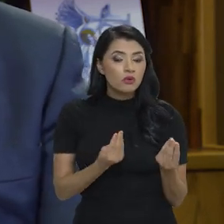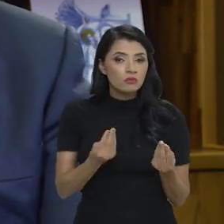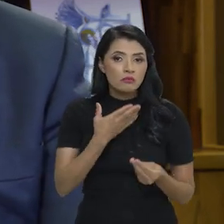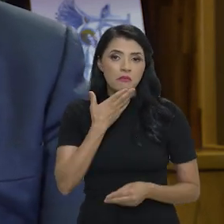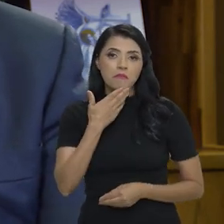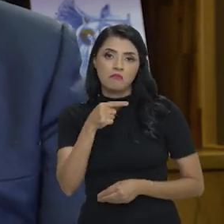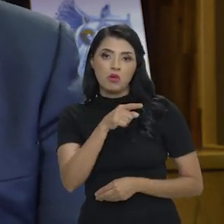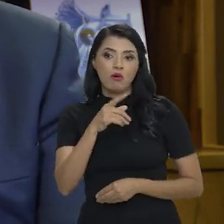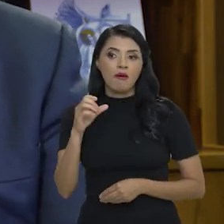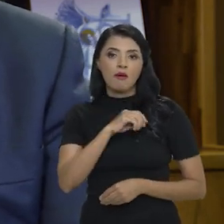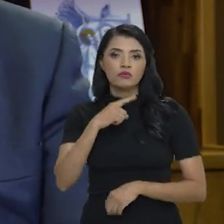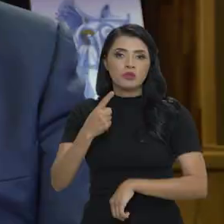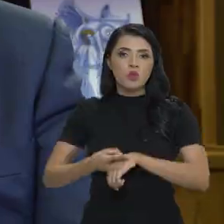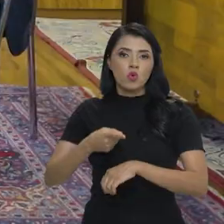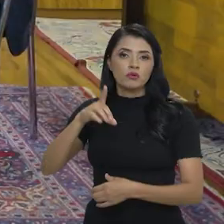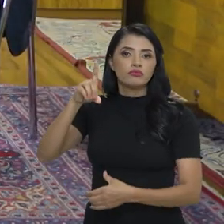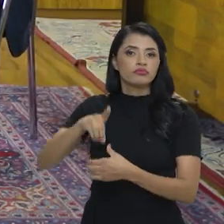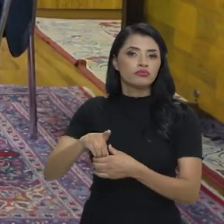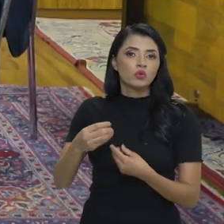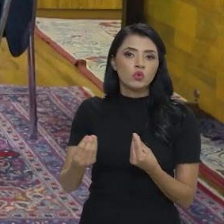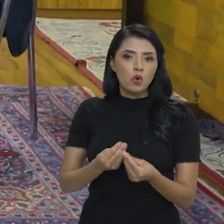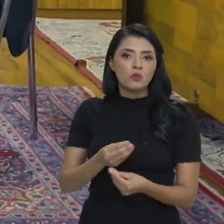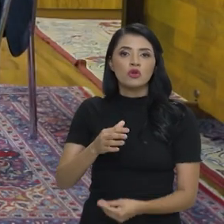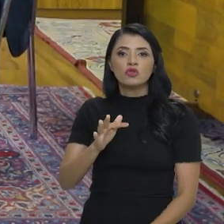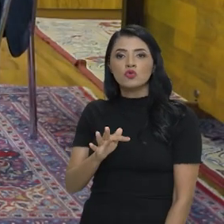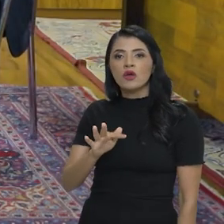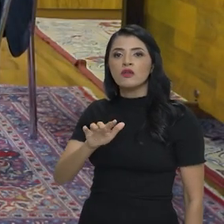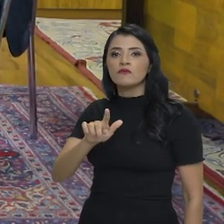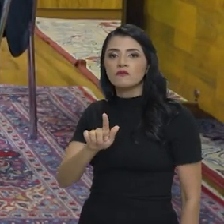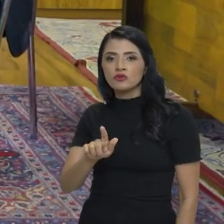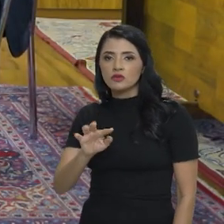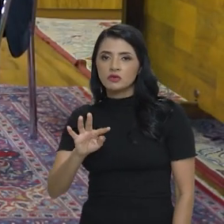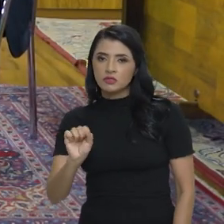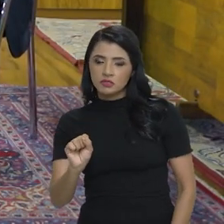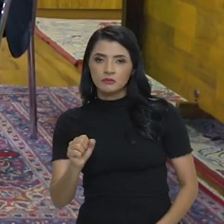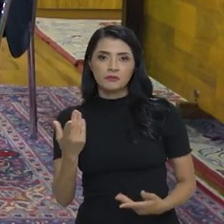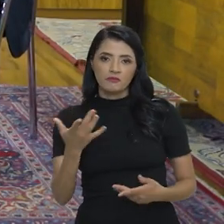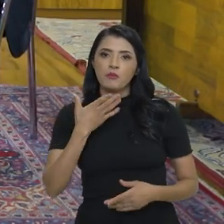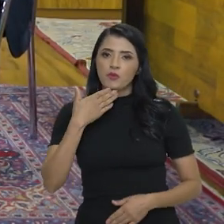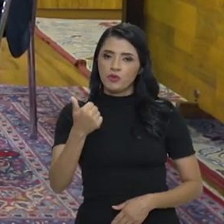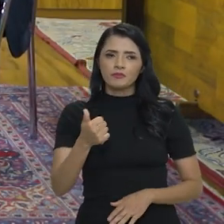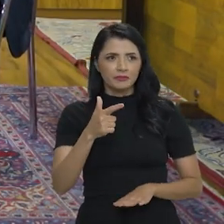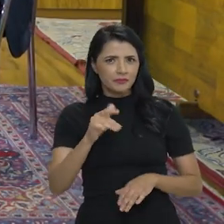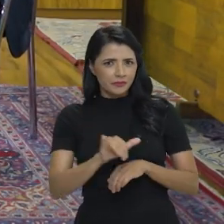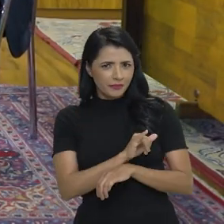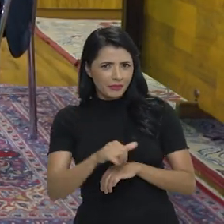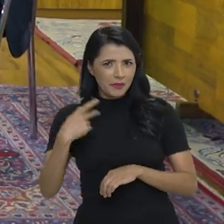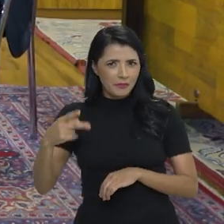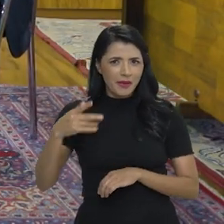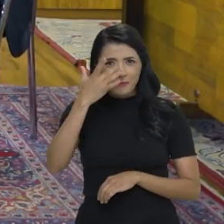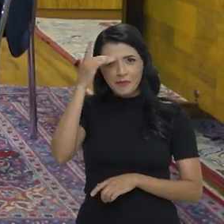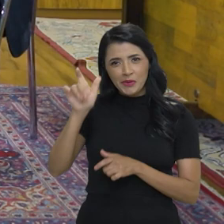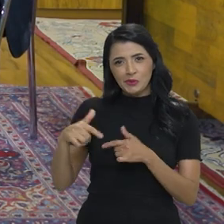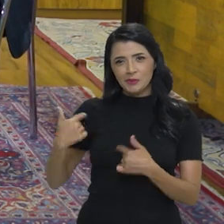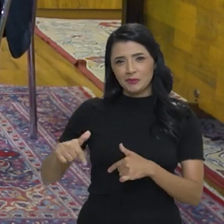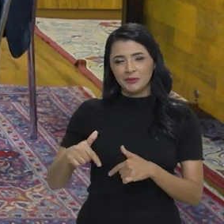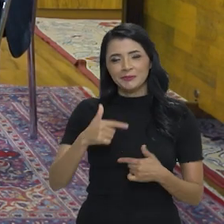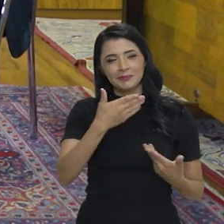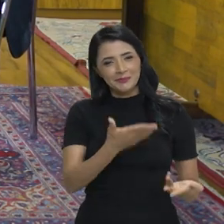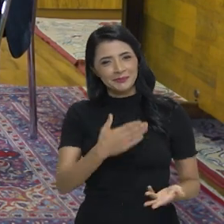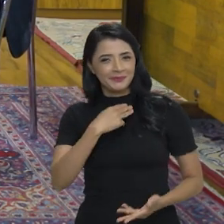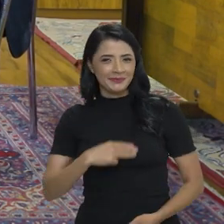para melhorar a eficiência da arrecadação do fundo de garantia. Seguramente vai melhorar muito. Mais uma ferramenta para o trabalhador, né?